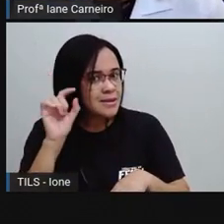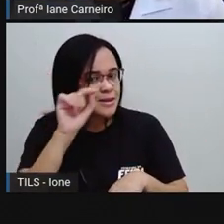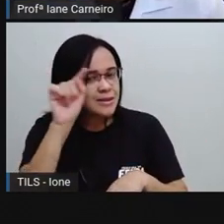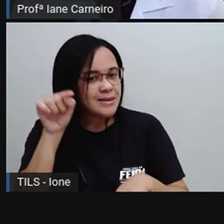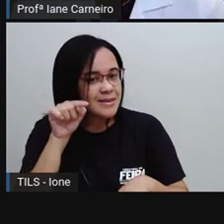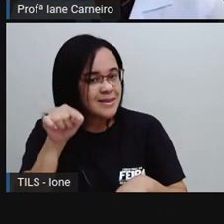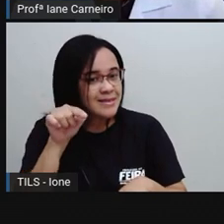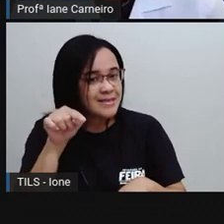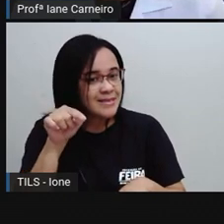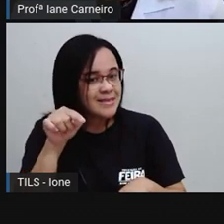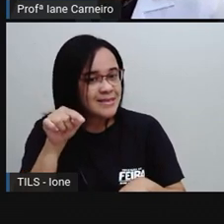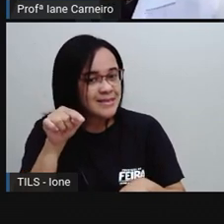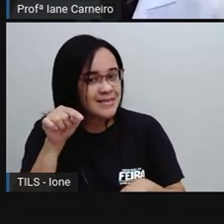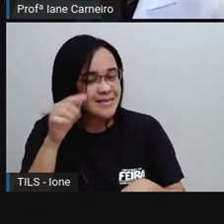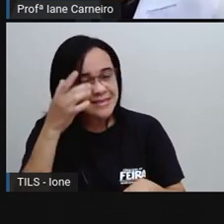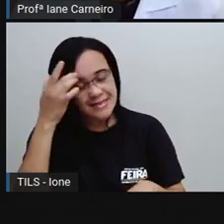Pedro?